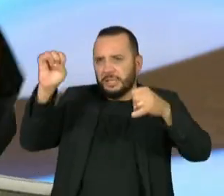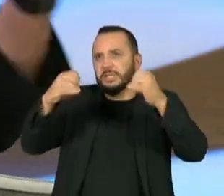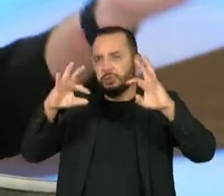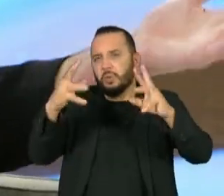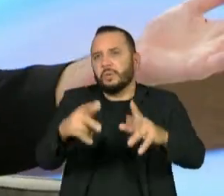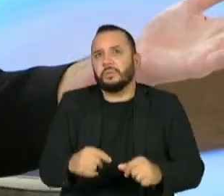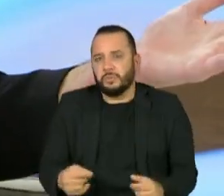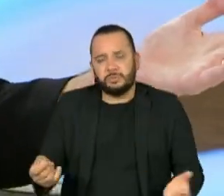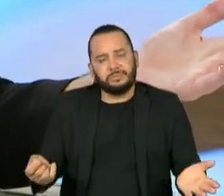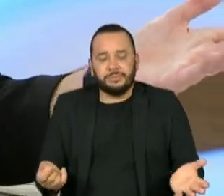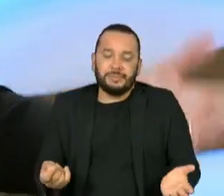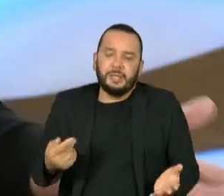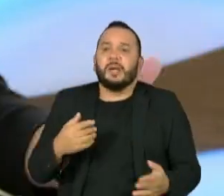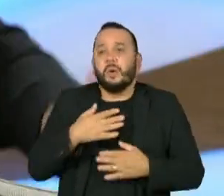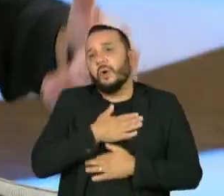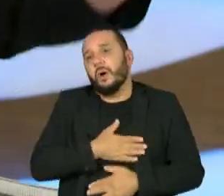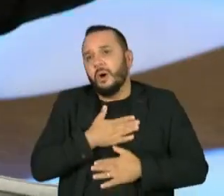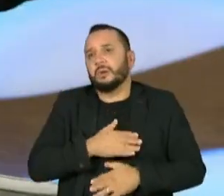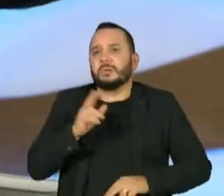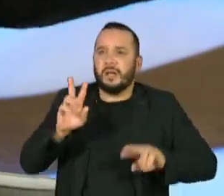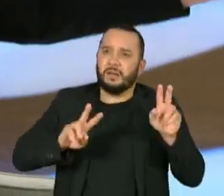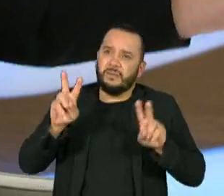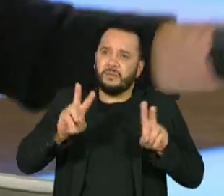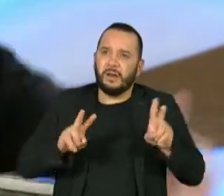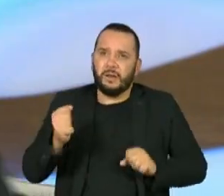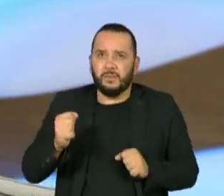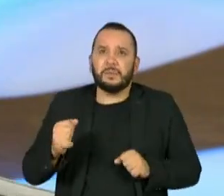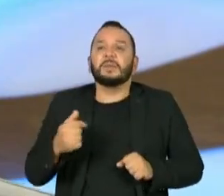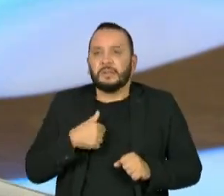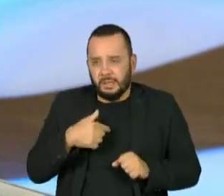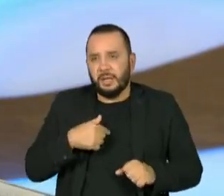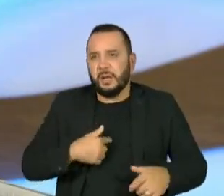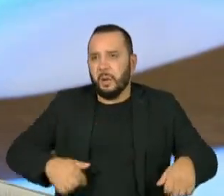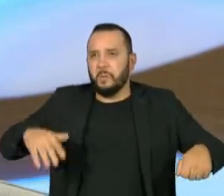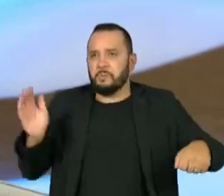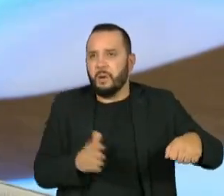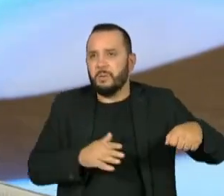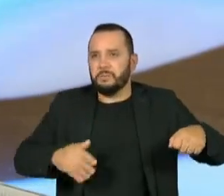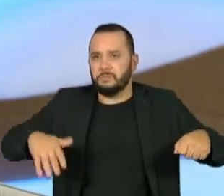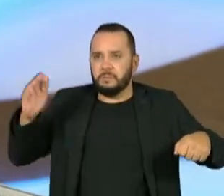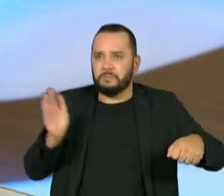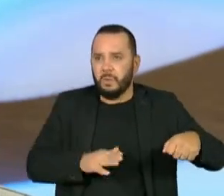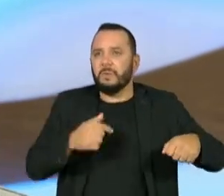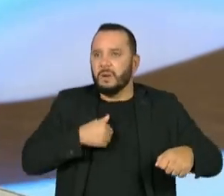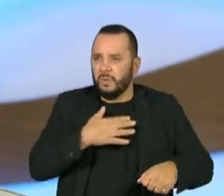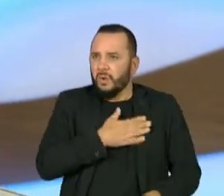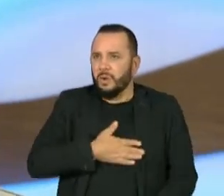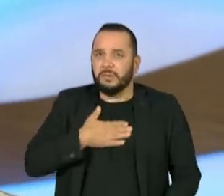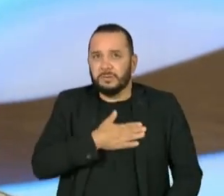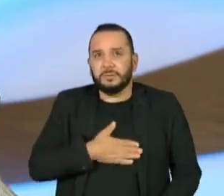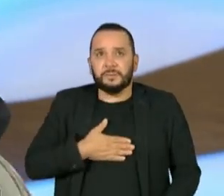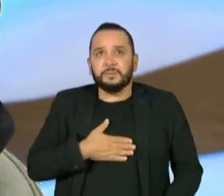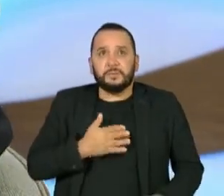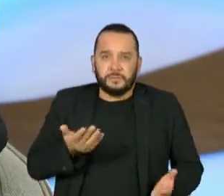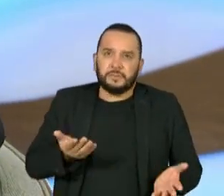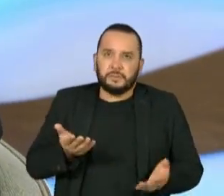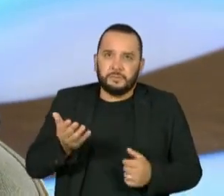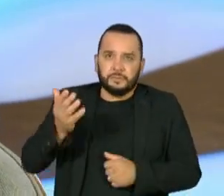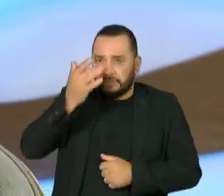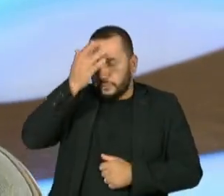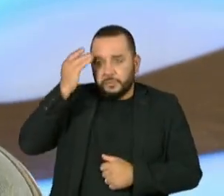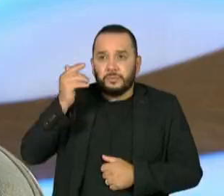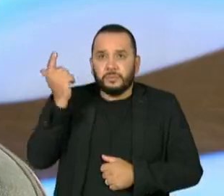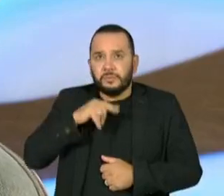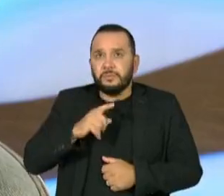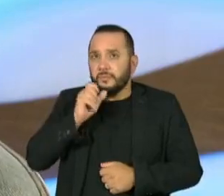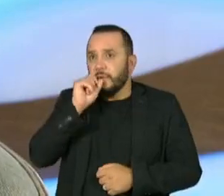Notoriamente, sou o prefeito que gosto muito de Carnaval, toco mal lá na minha bateria da portela. A única pessoa que conseguiu falar mal de mim no Carnaval foi o Tiago,